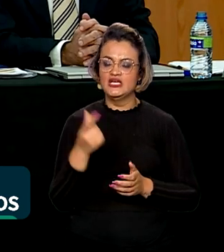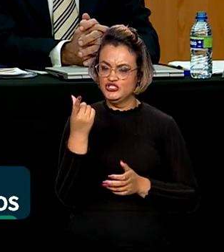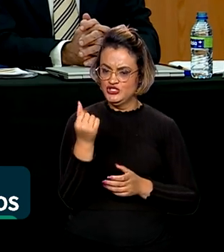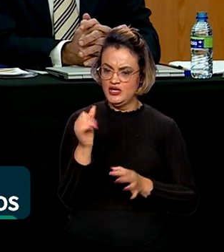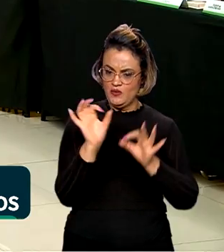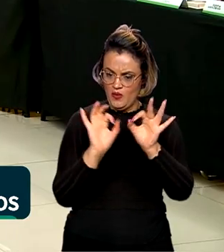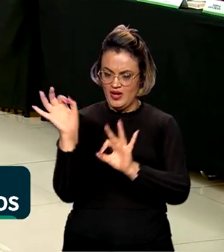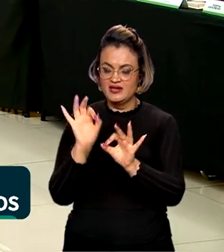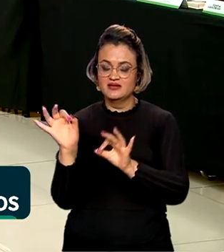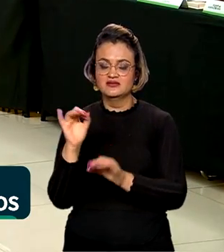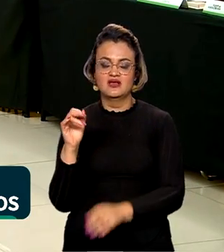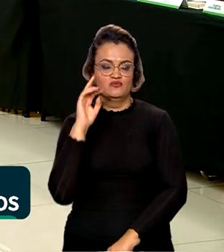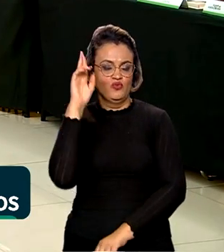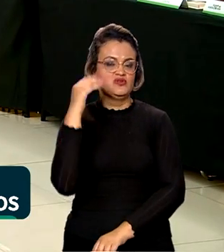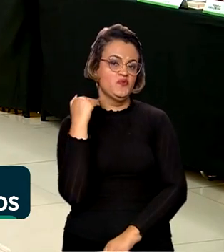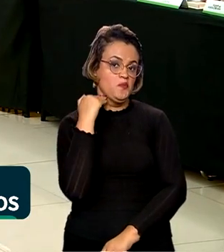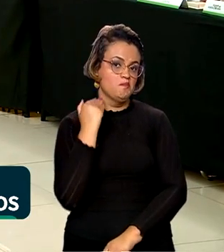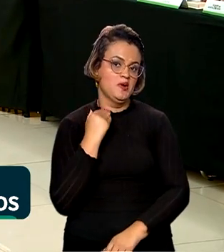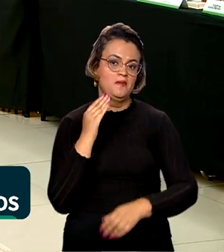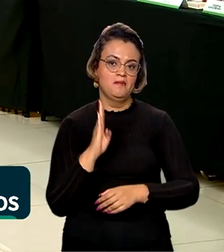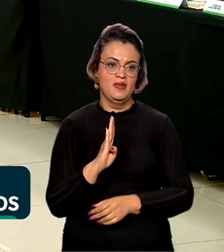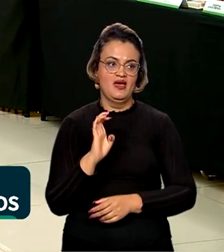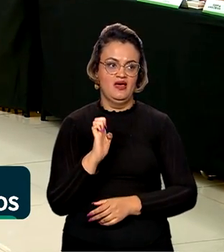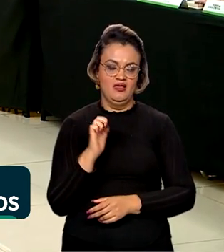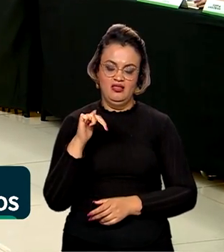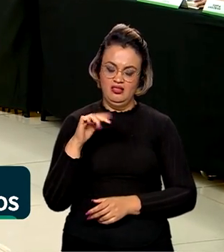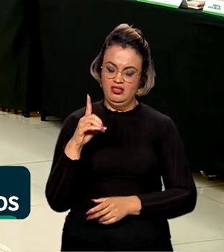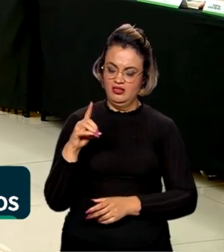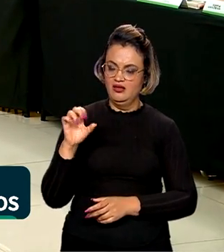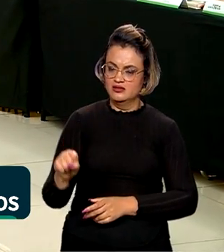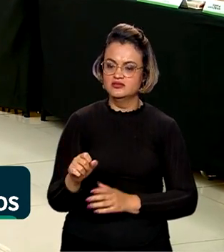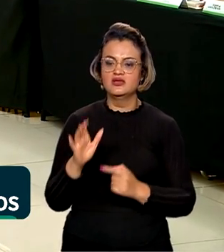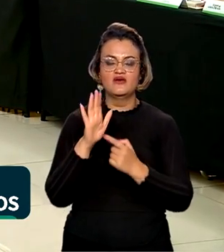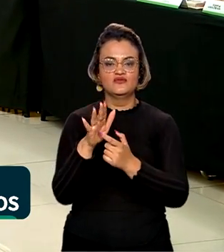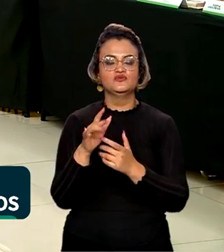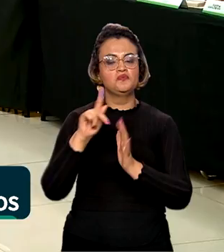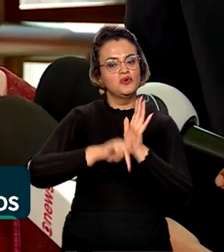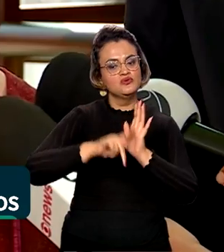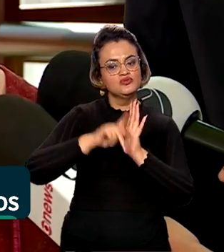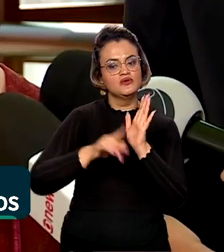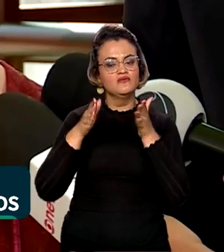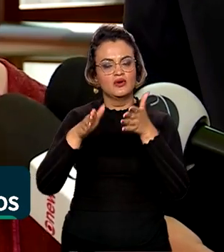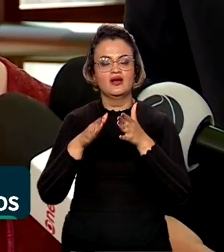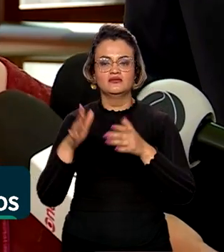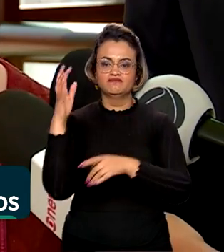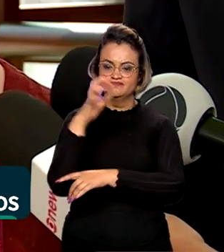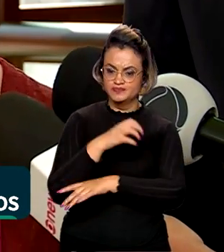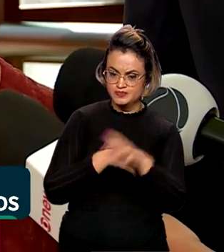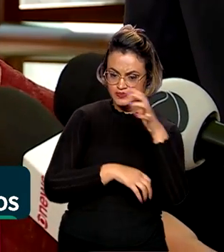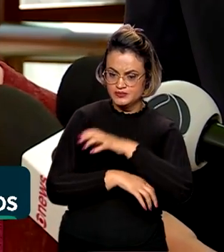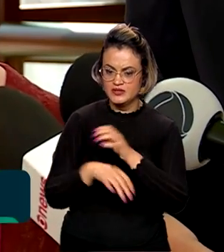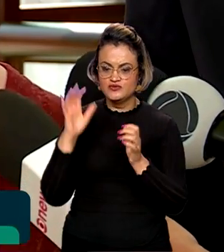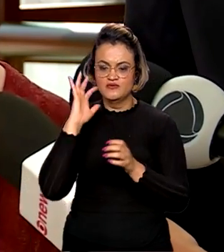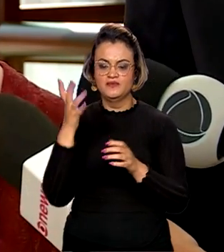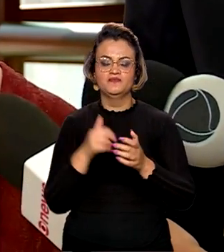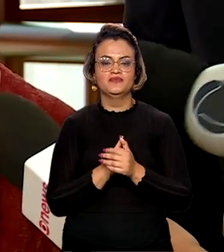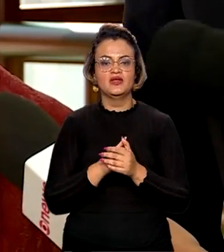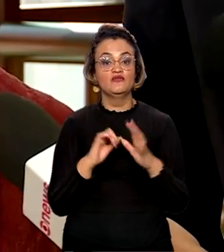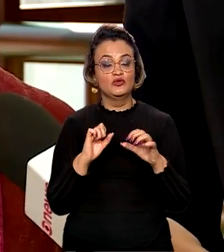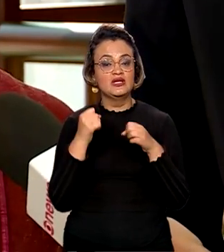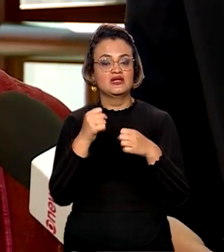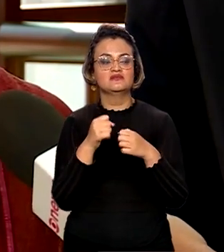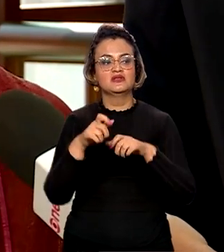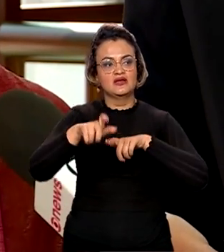BNDES, que já sinalizou alguns projetos para o controle do desmatamento. Fortalecimento da agricultura familiar,